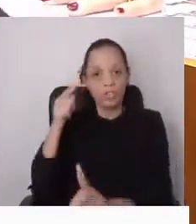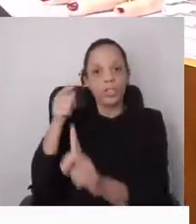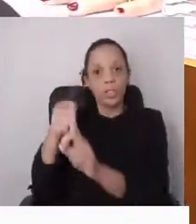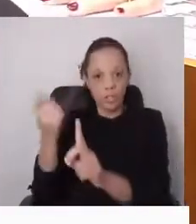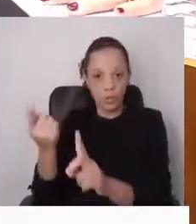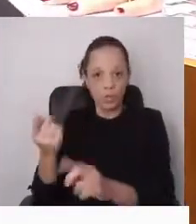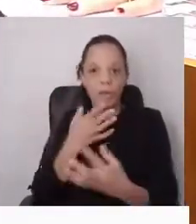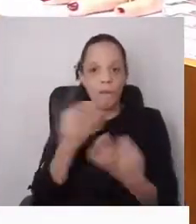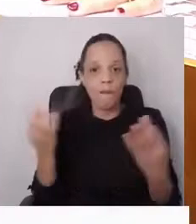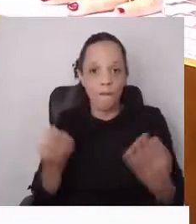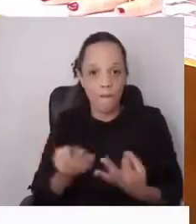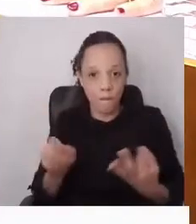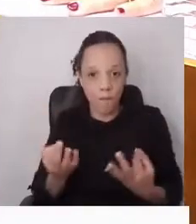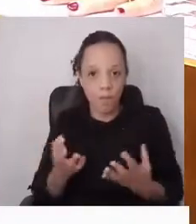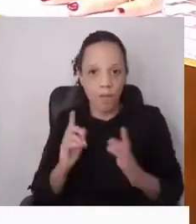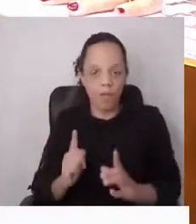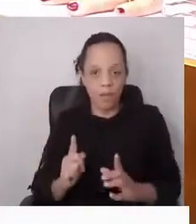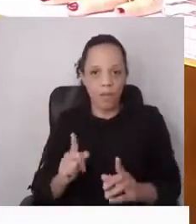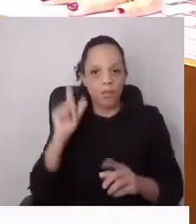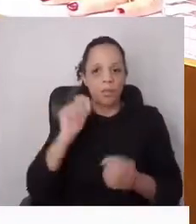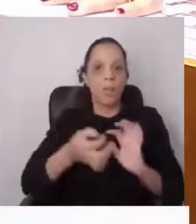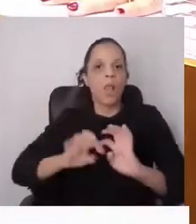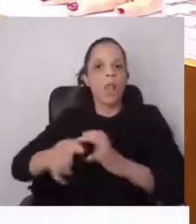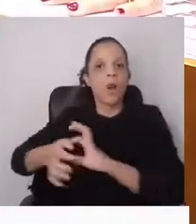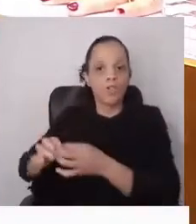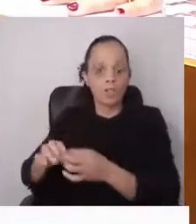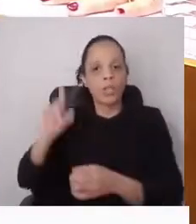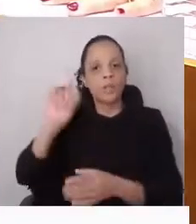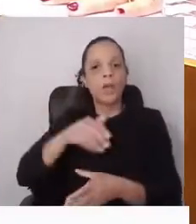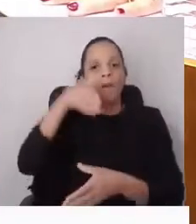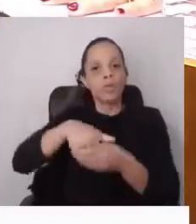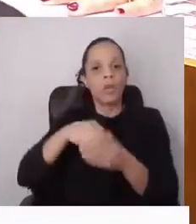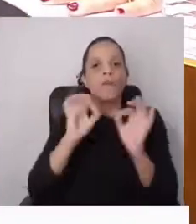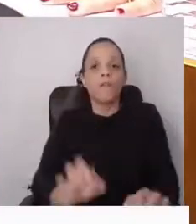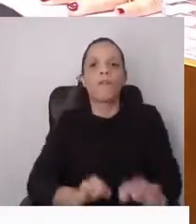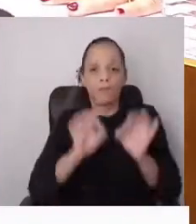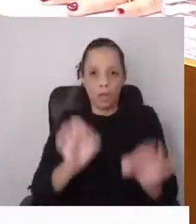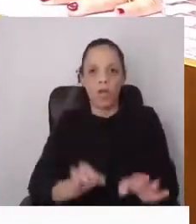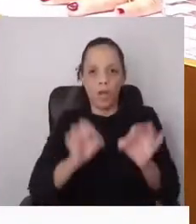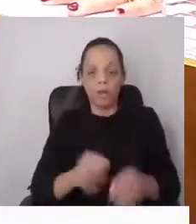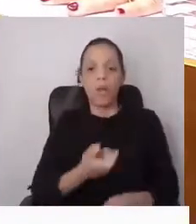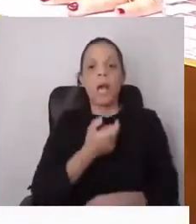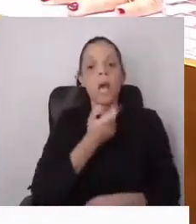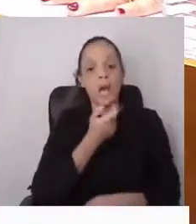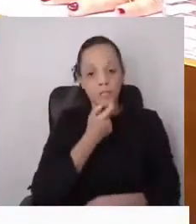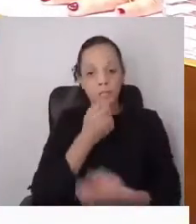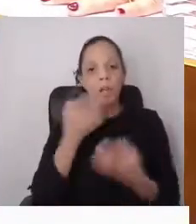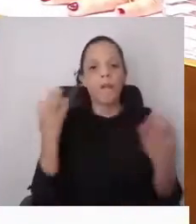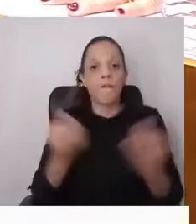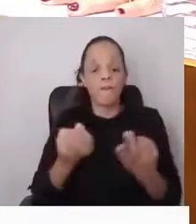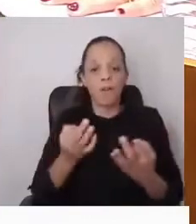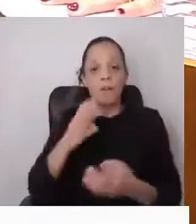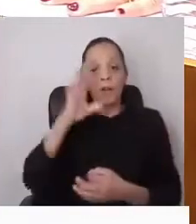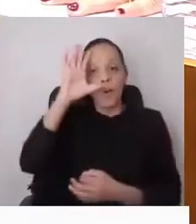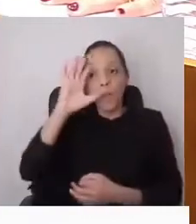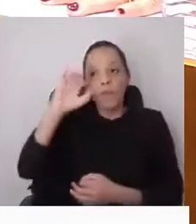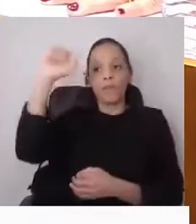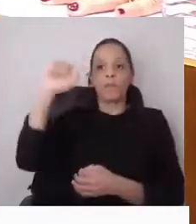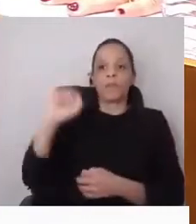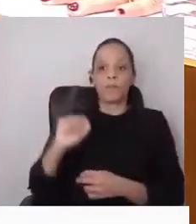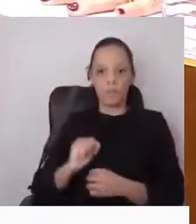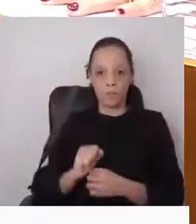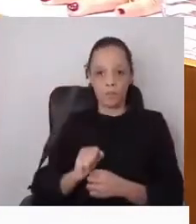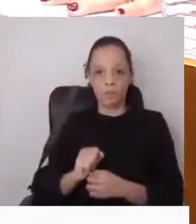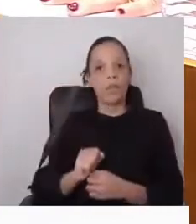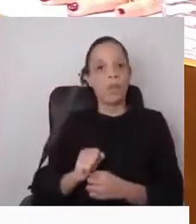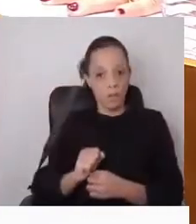é completamente, e com toda a lógica, e votaria favoravelmente, caso ela fosse dirigida ao Governo. É certo